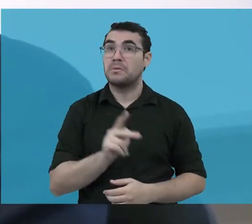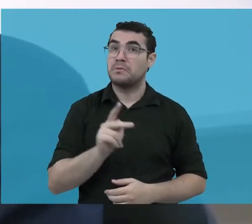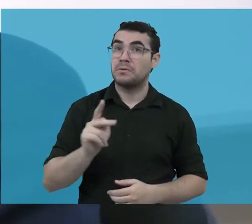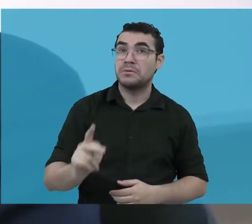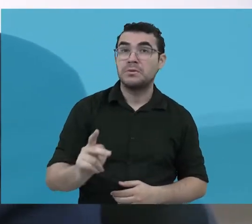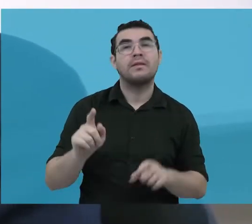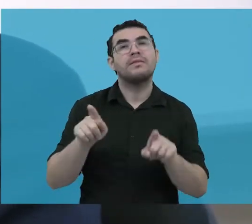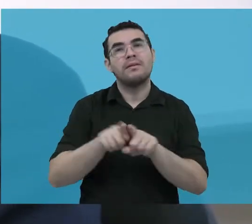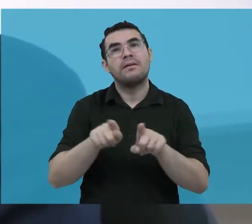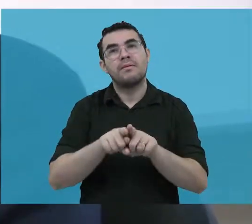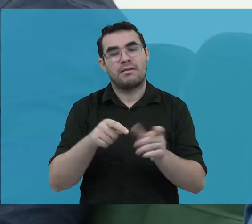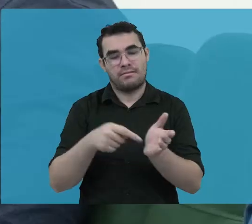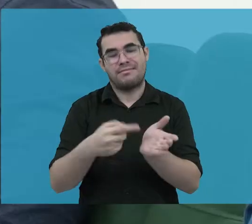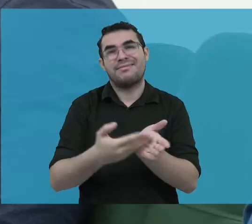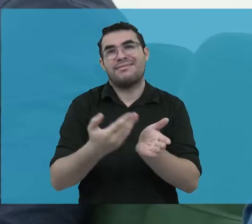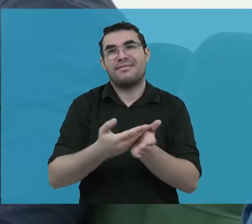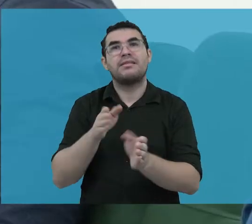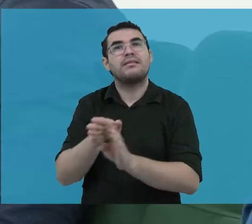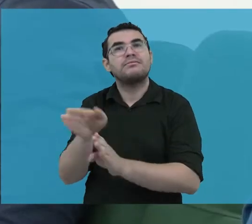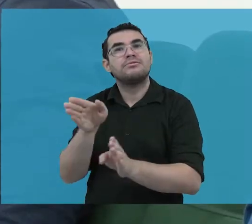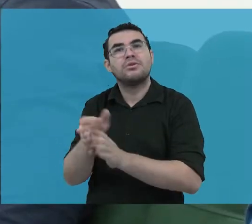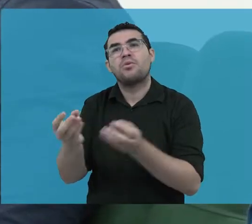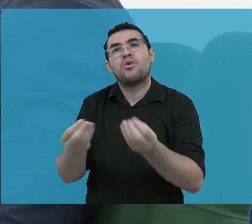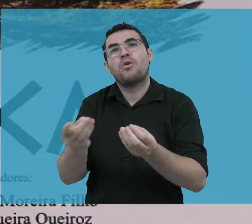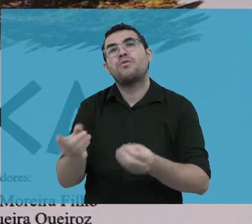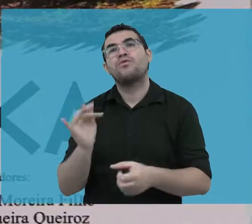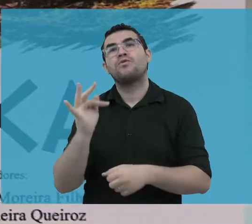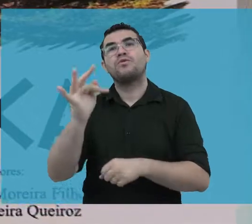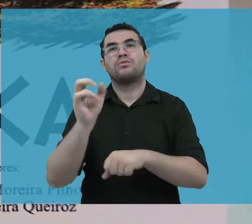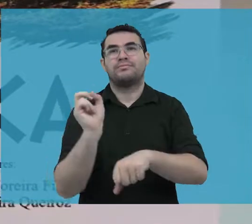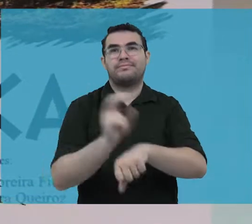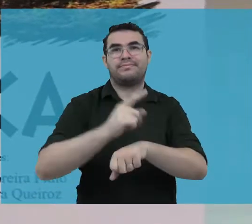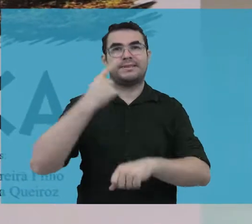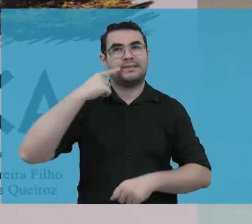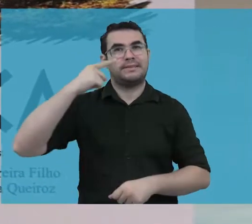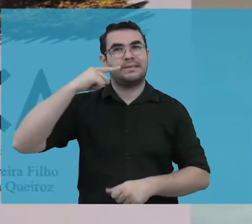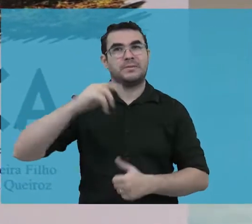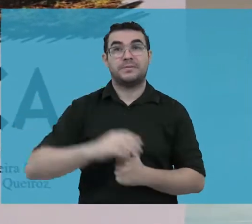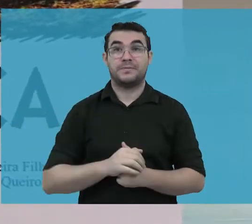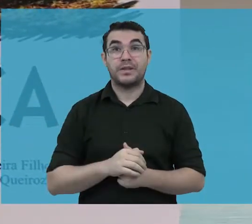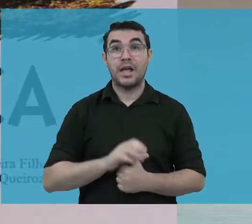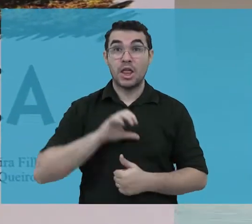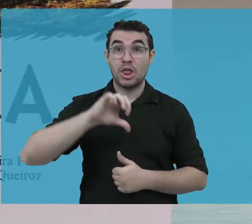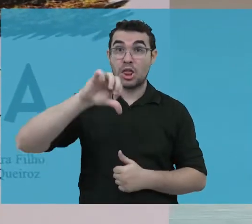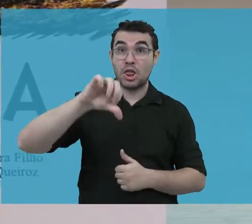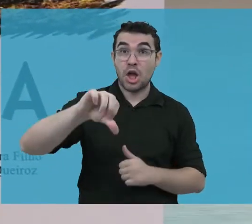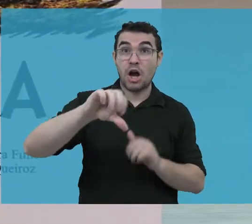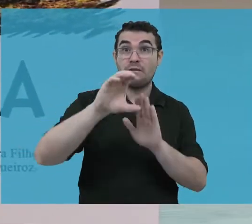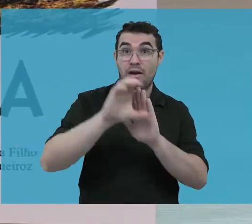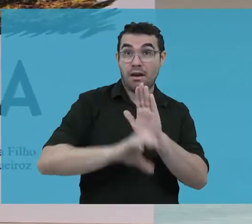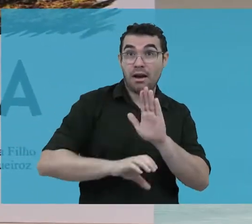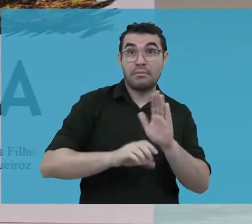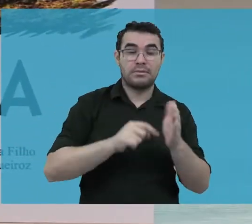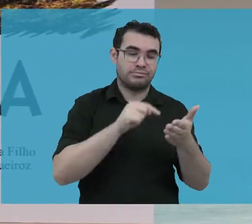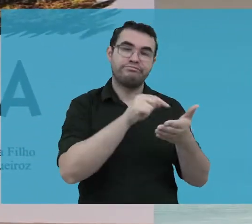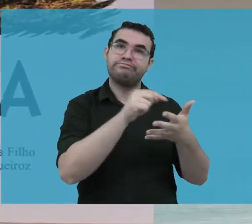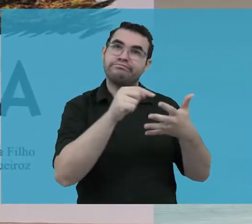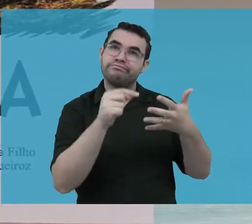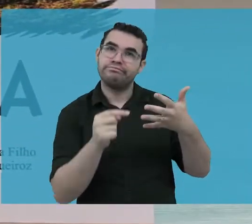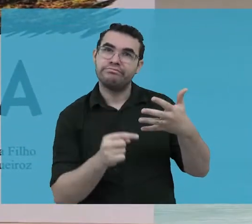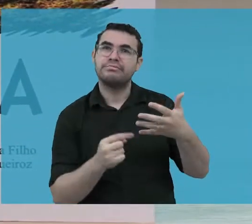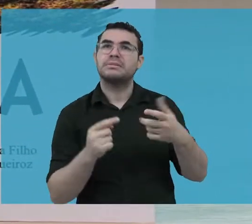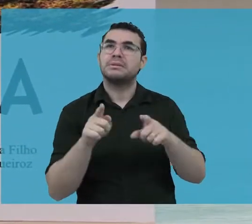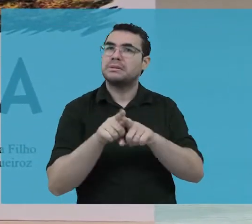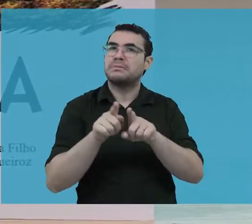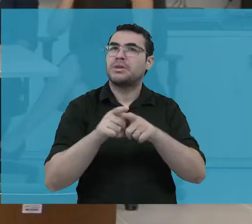instituições em que vão atuar, com professores e colegas, além de instruções para experiências de estágio. São nove capítulos que